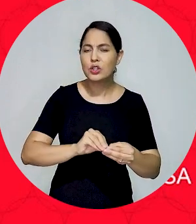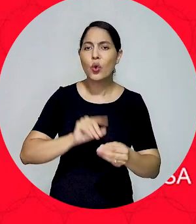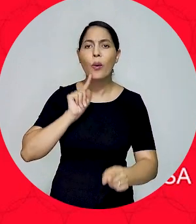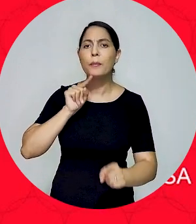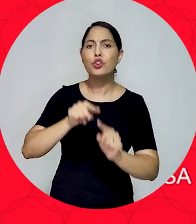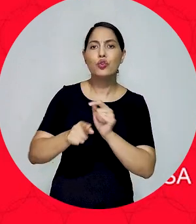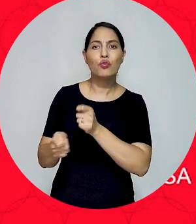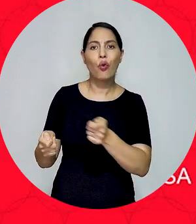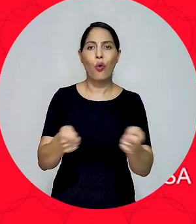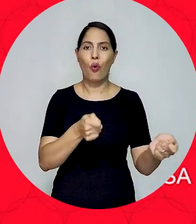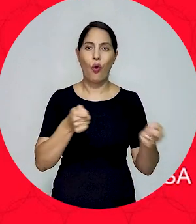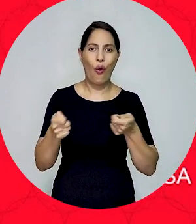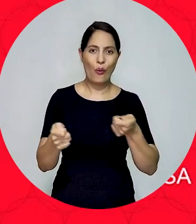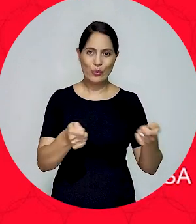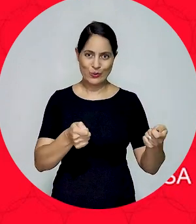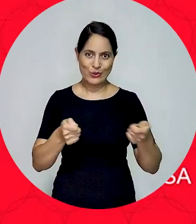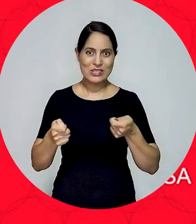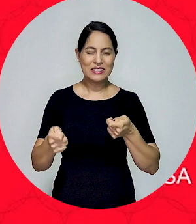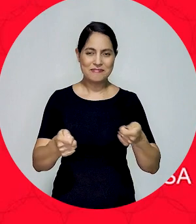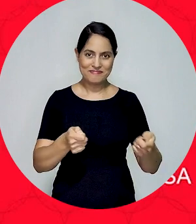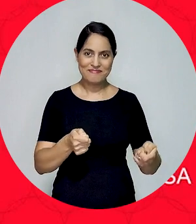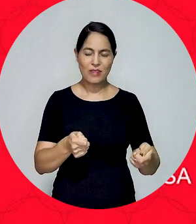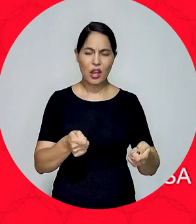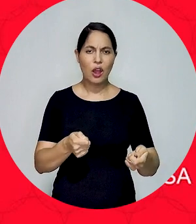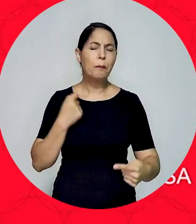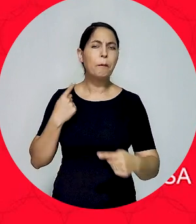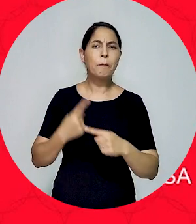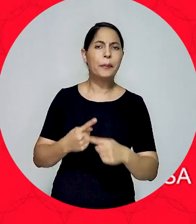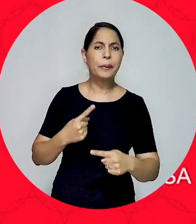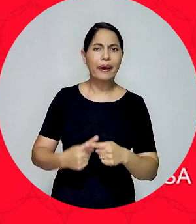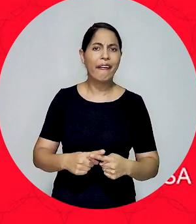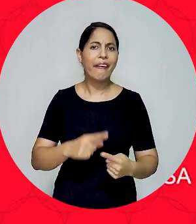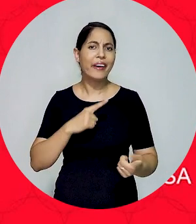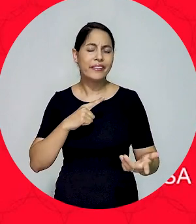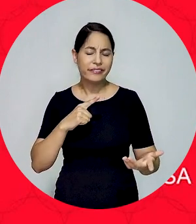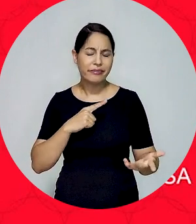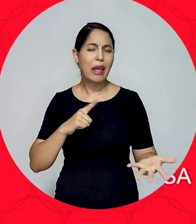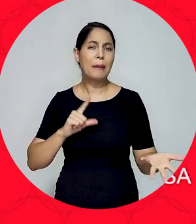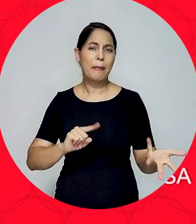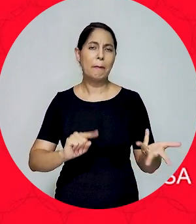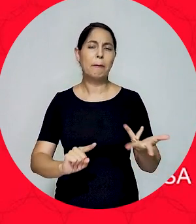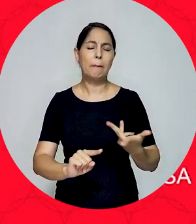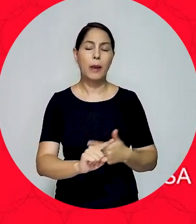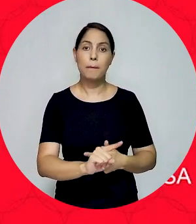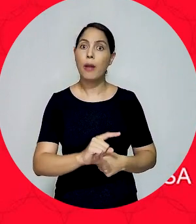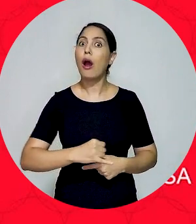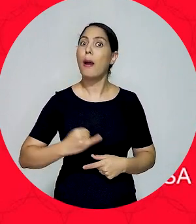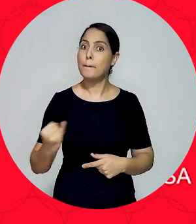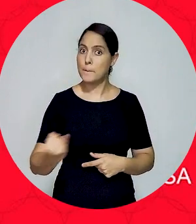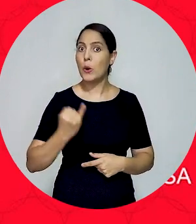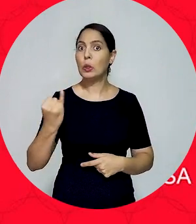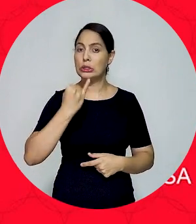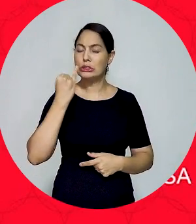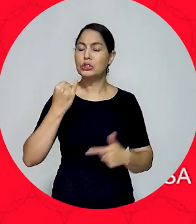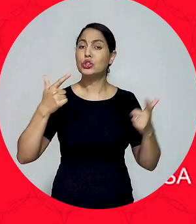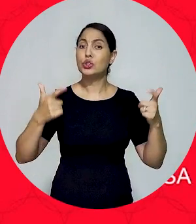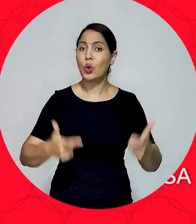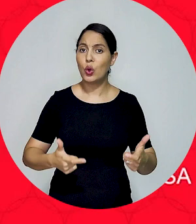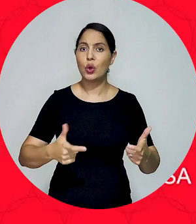instância de controle das questões que devem ser consideradas doravante